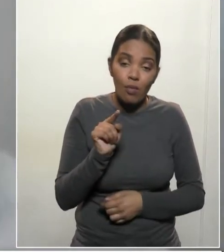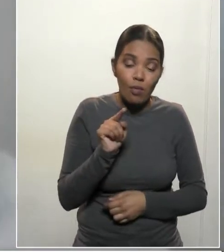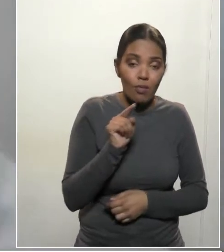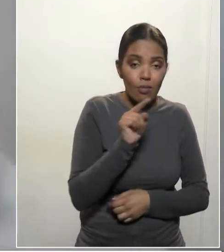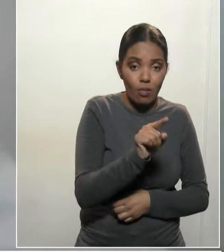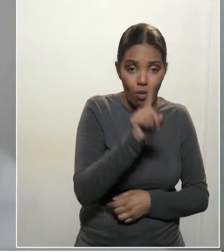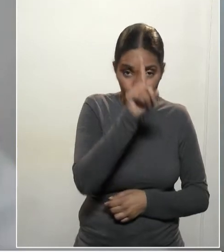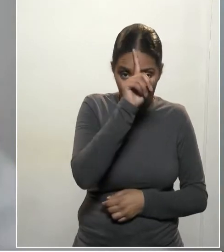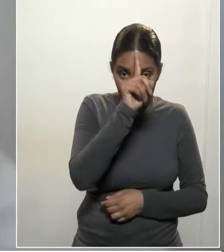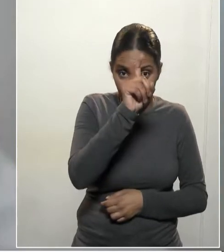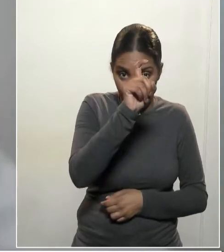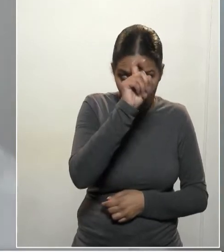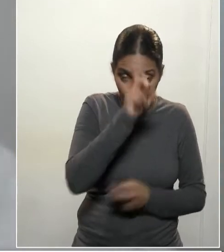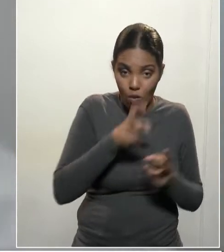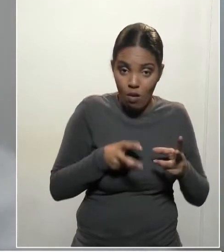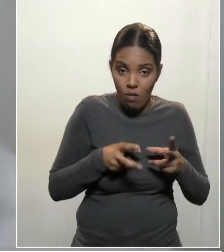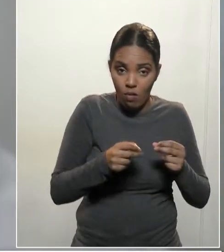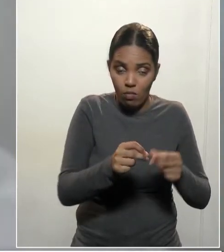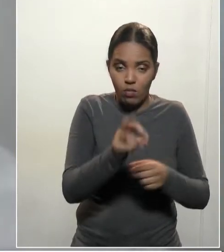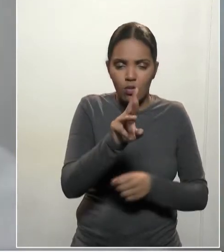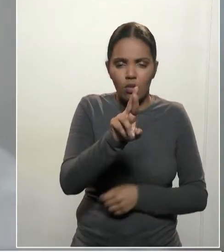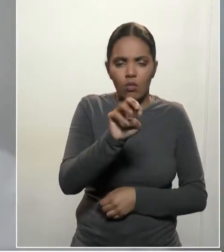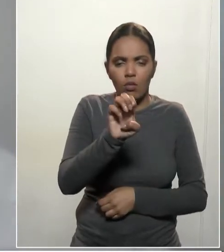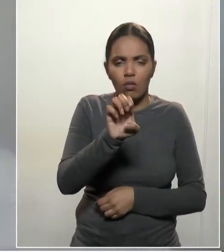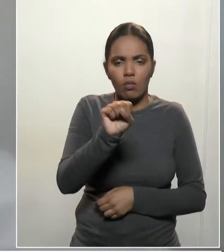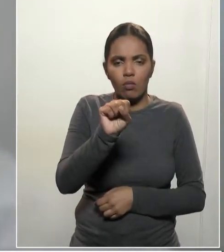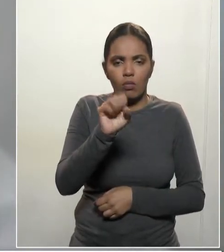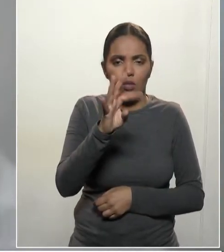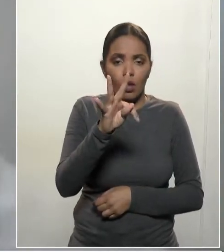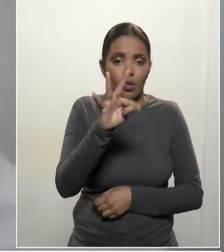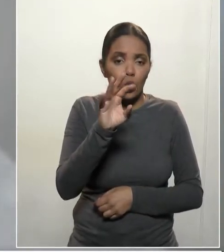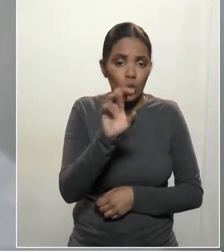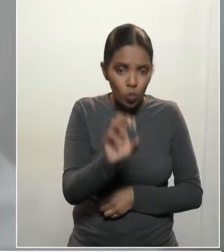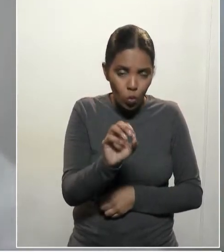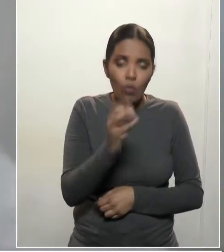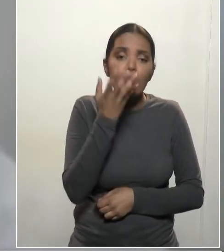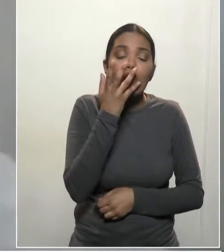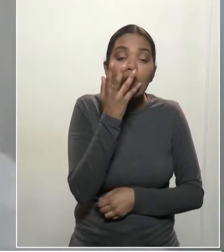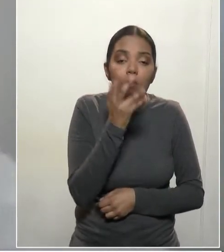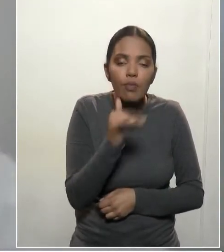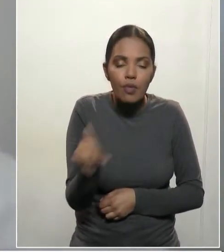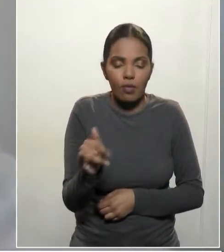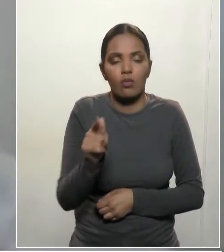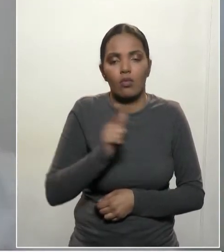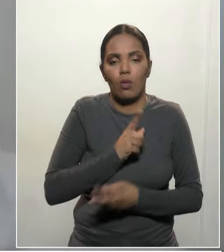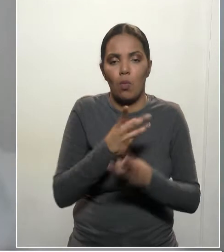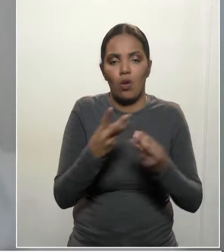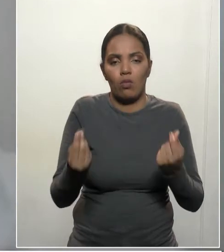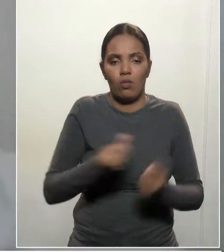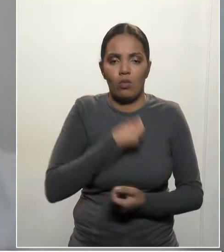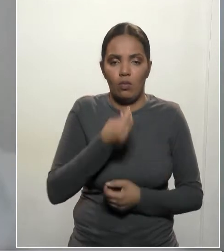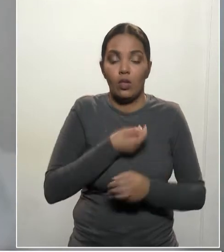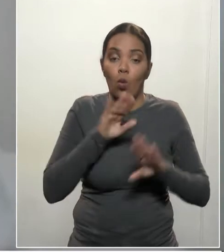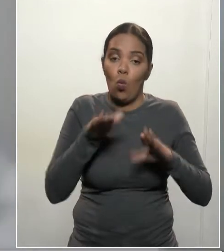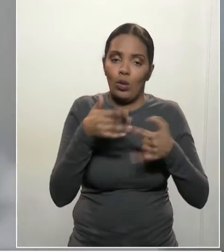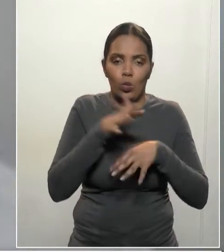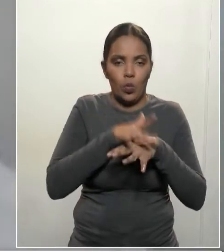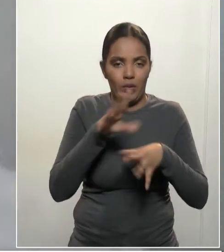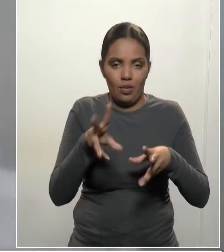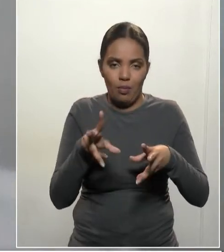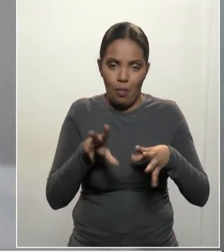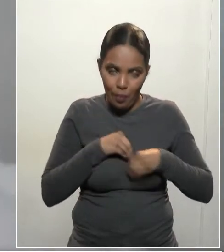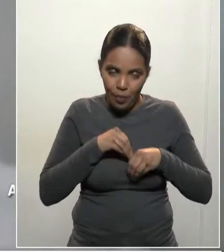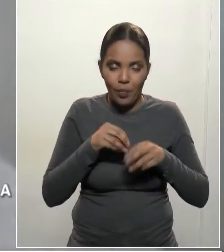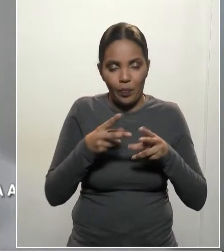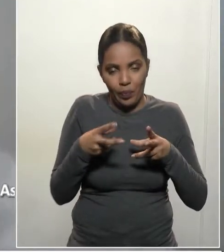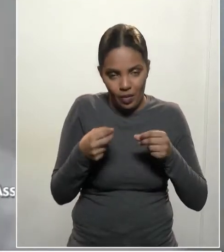garantia de qualidade de vida para as nossas crianças e para as crianças brasileiras. Quero também parabenizar o